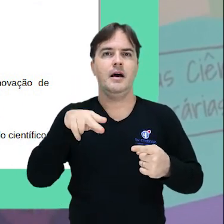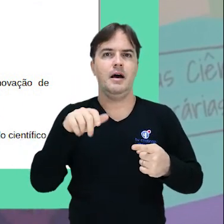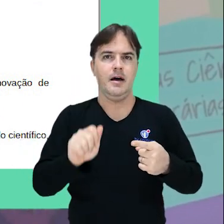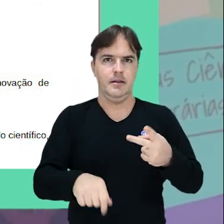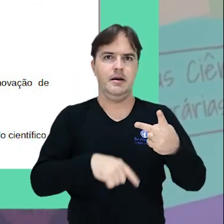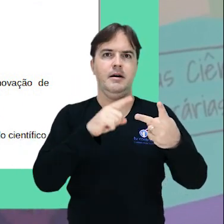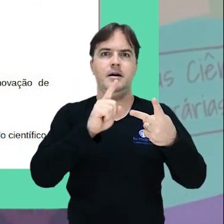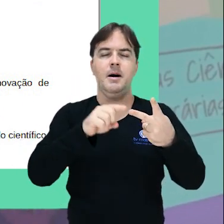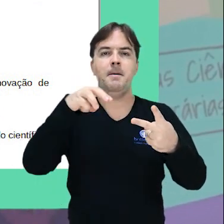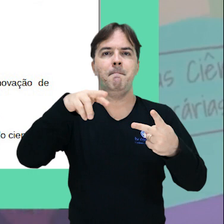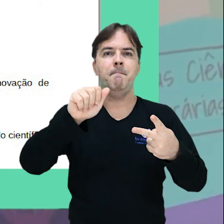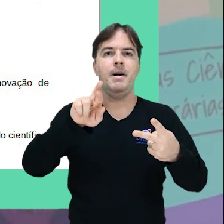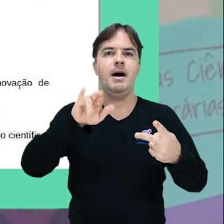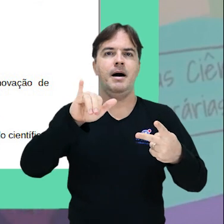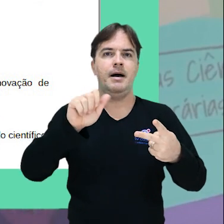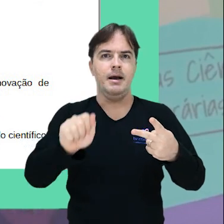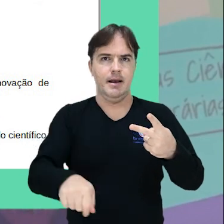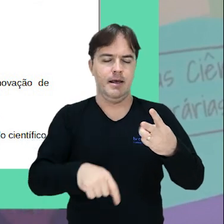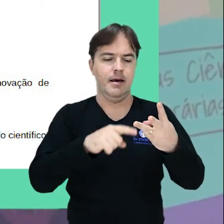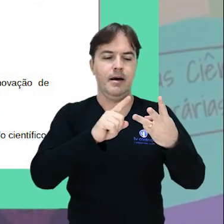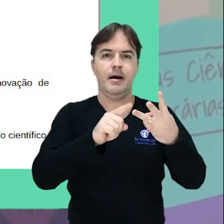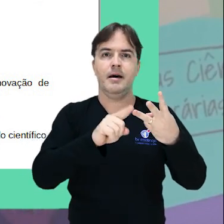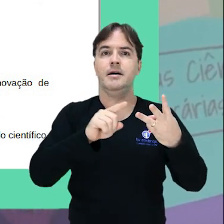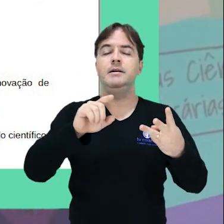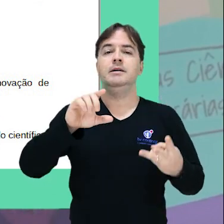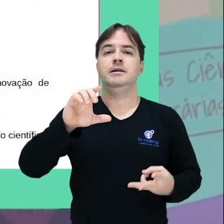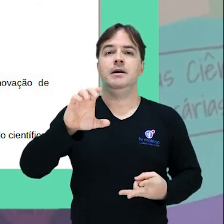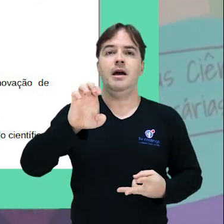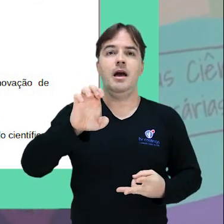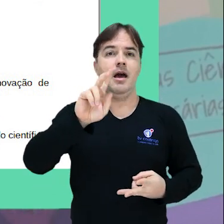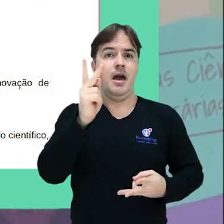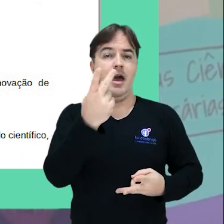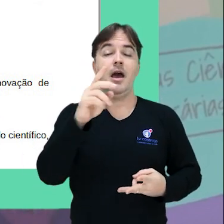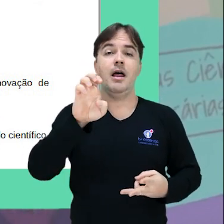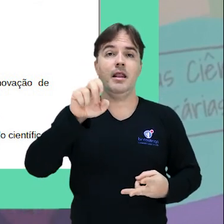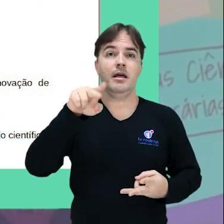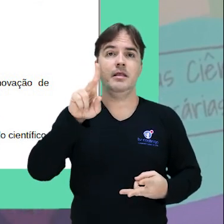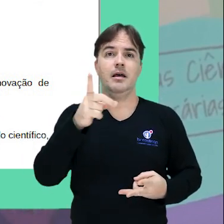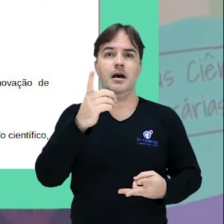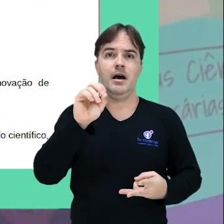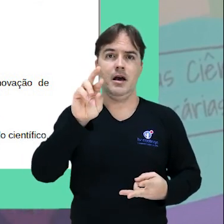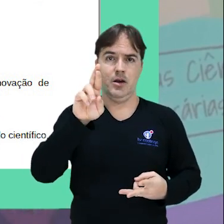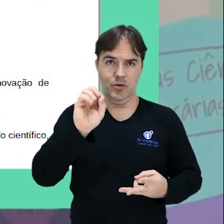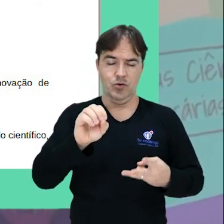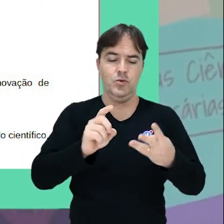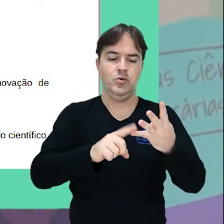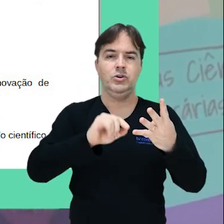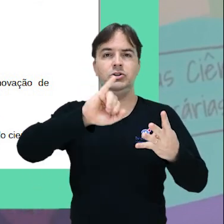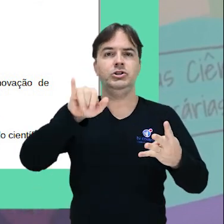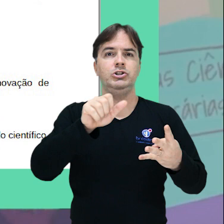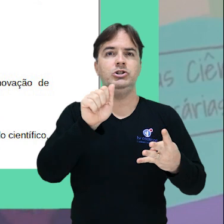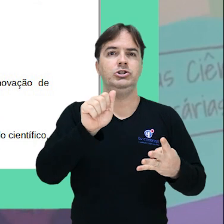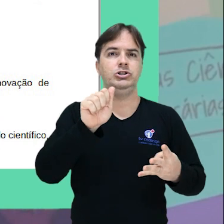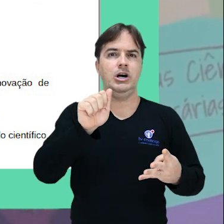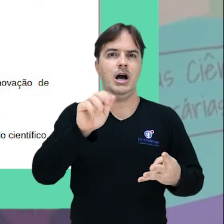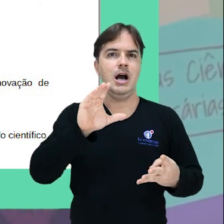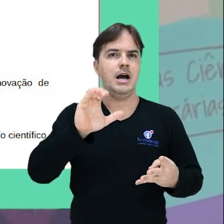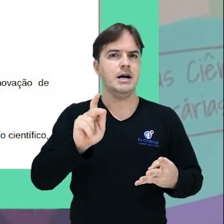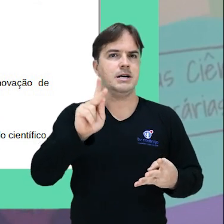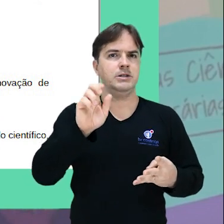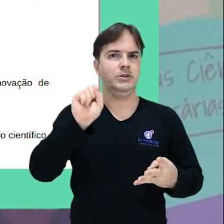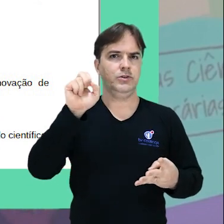Anno de Melo, Maria Helena Tavares de Matos, Elinando Pequeno de Oliveira, Jackson Roberto Guedes,